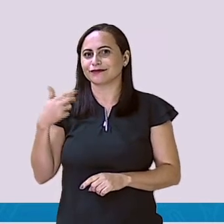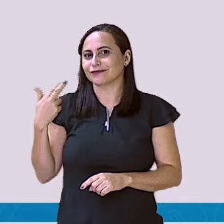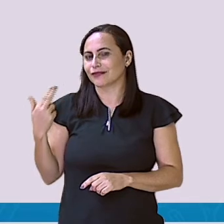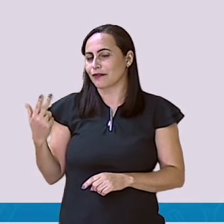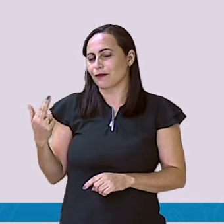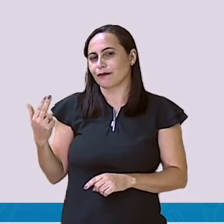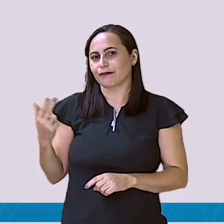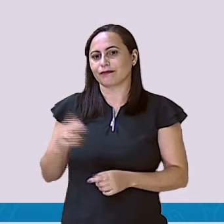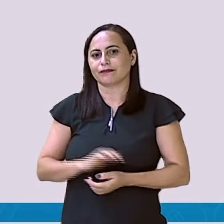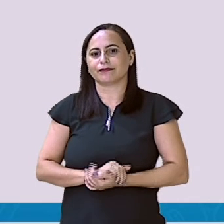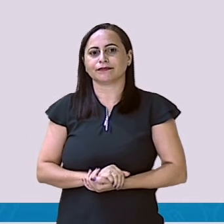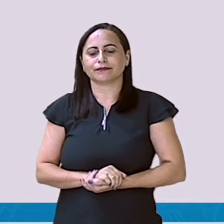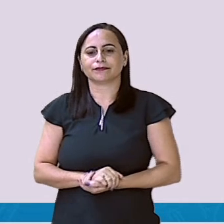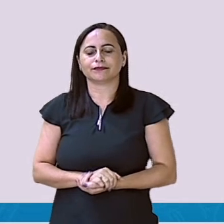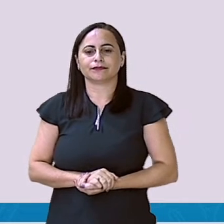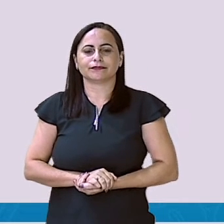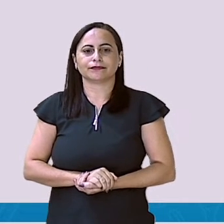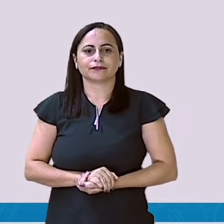certinho?